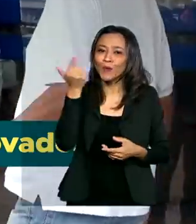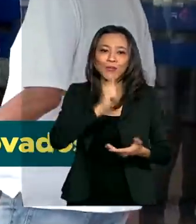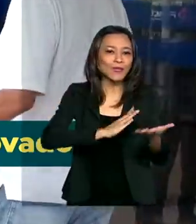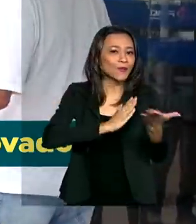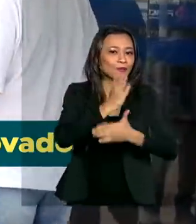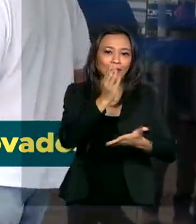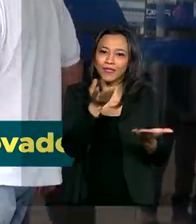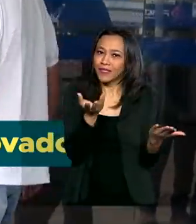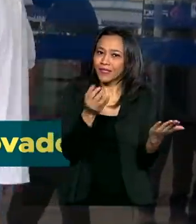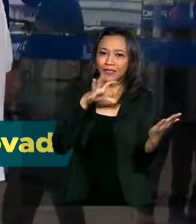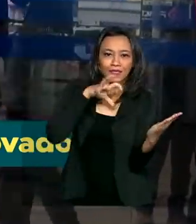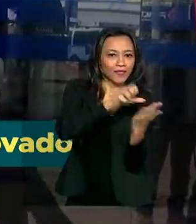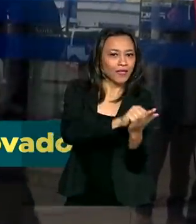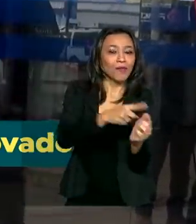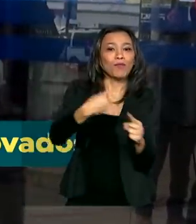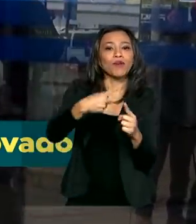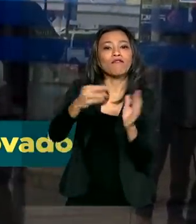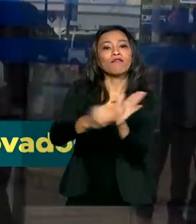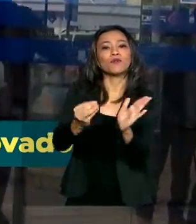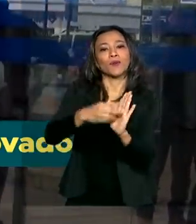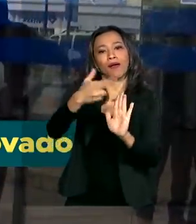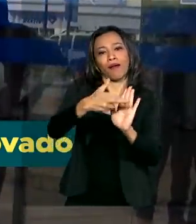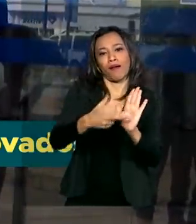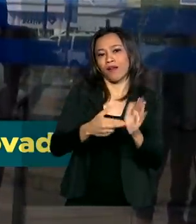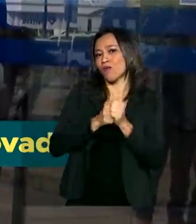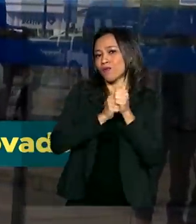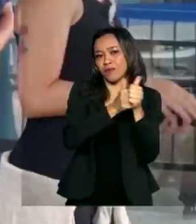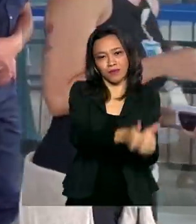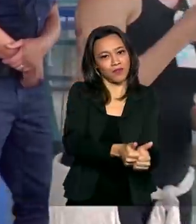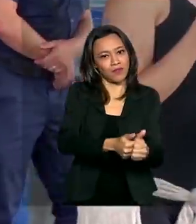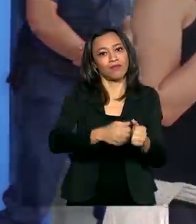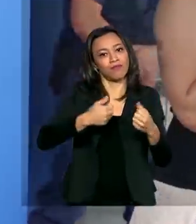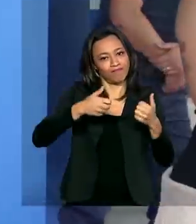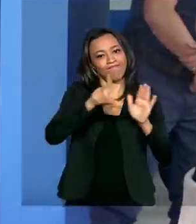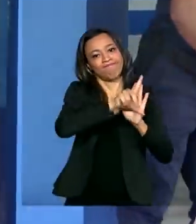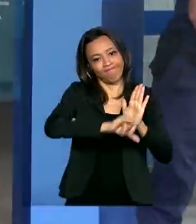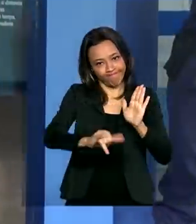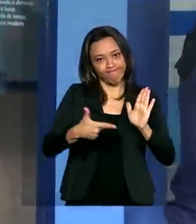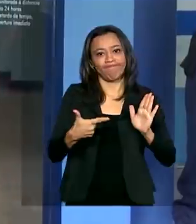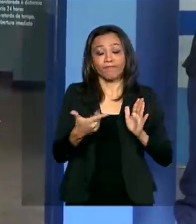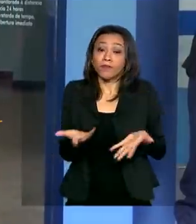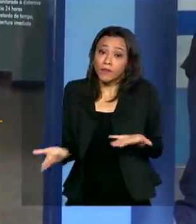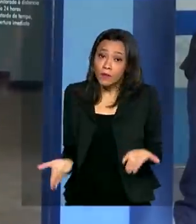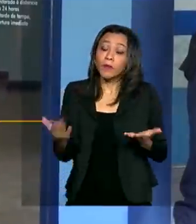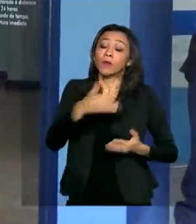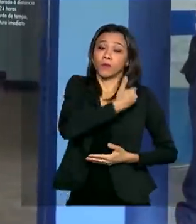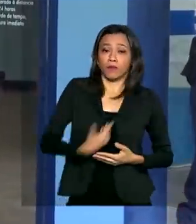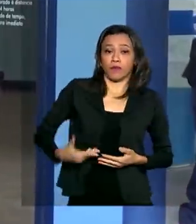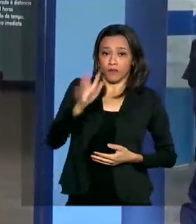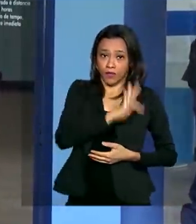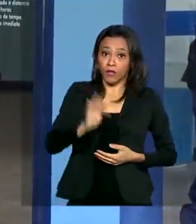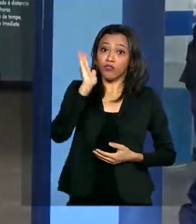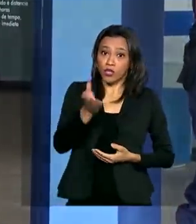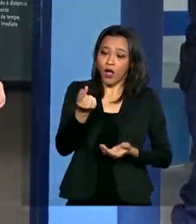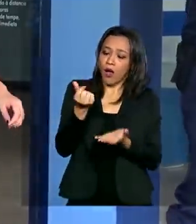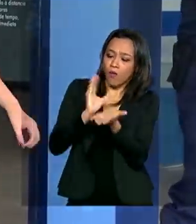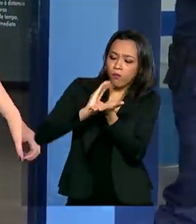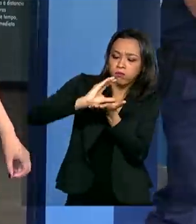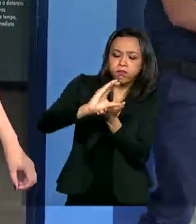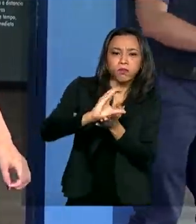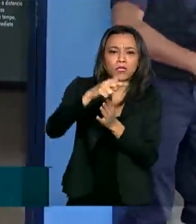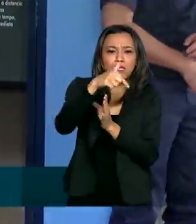por não cumprir os requisitos estabelecidos pela lei. O governo federal já desembolsou 76